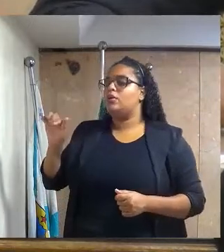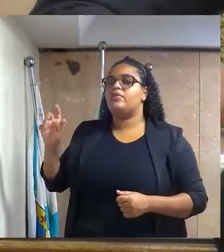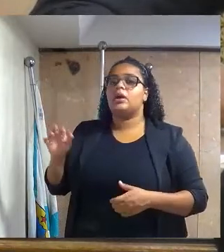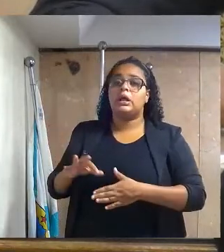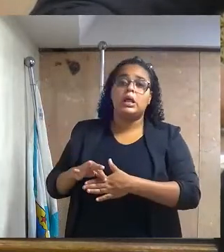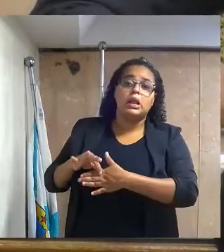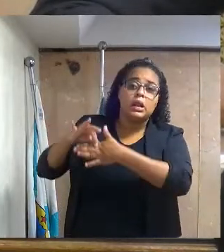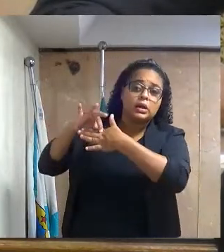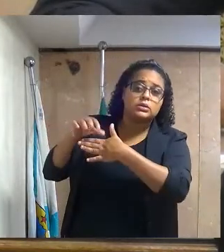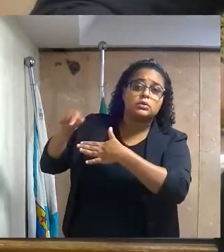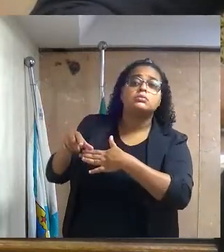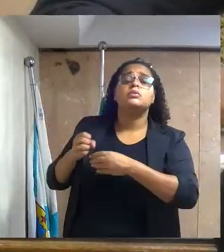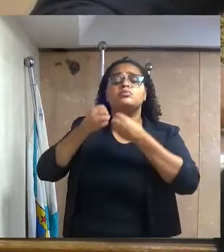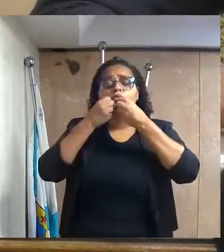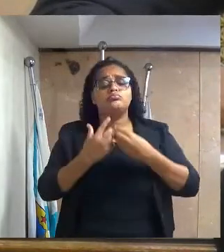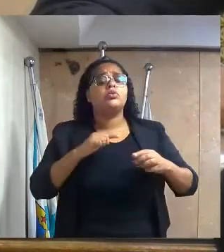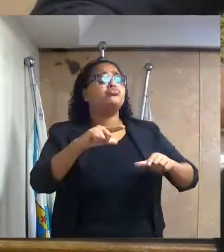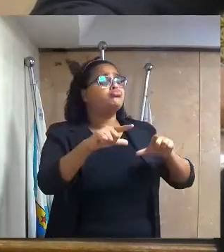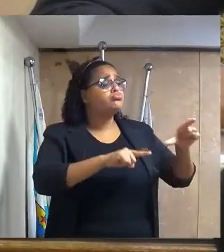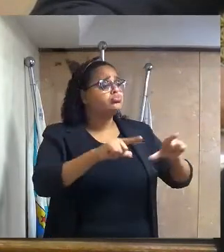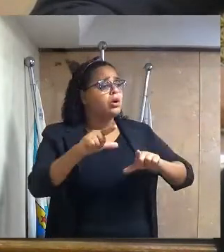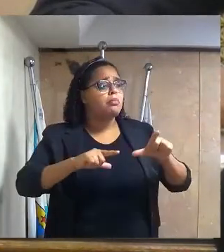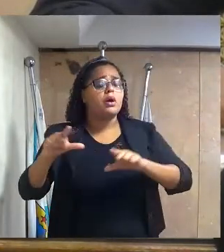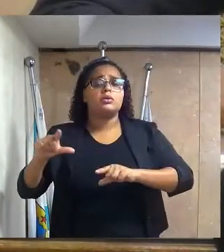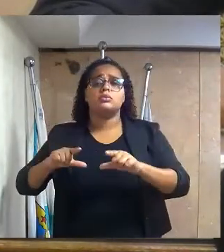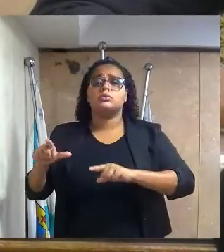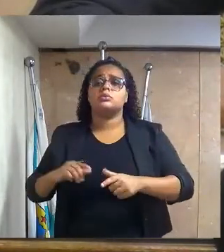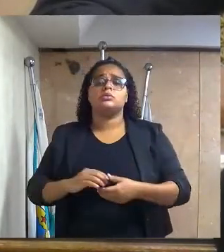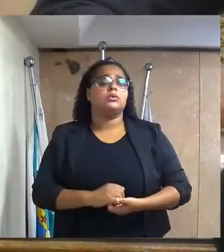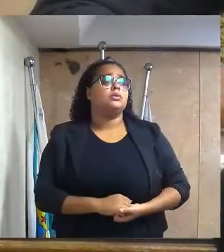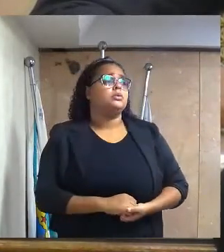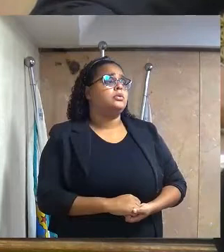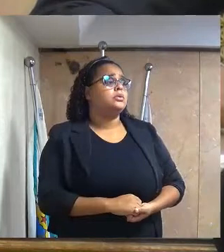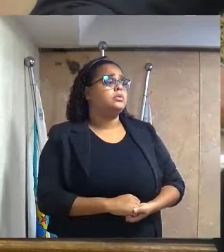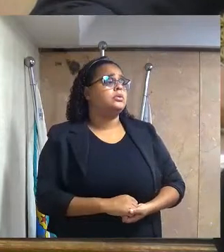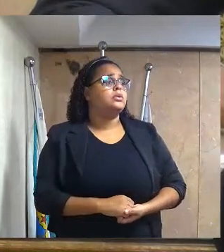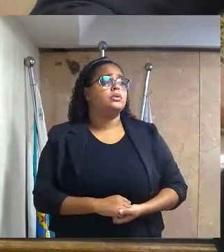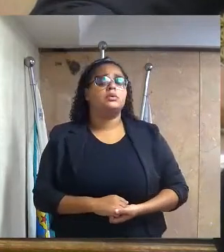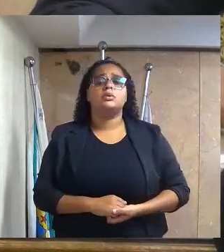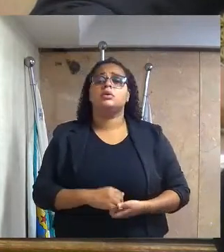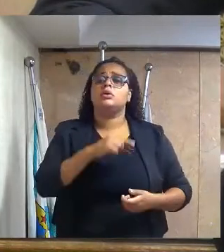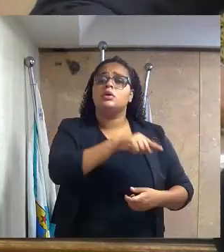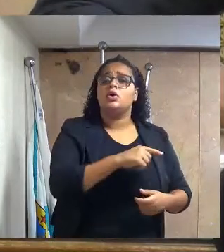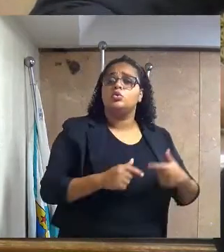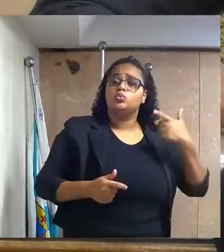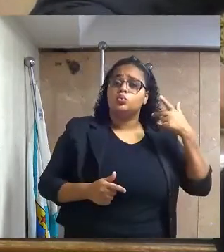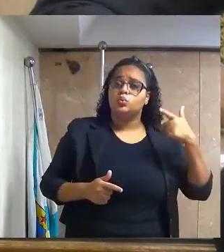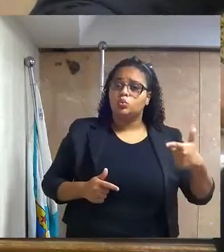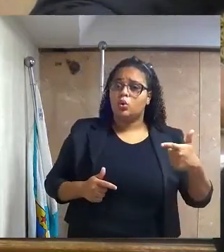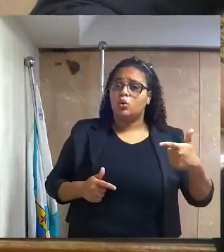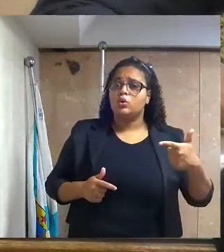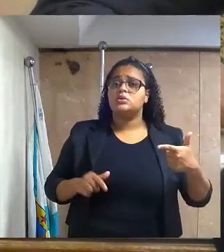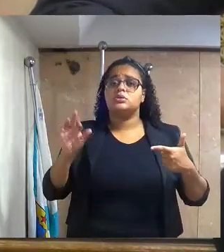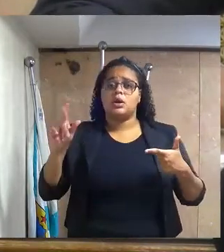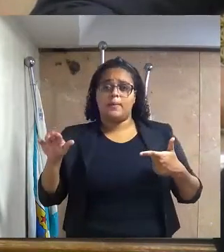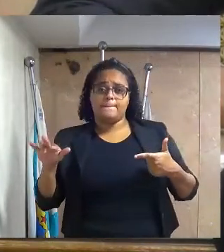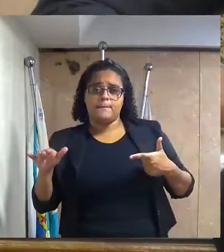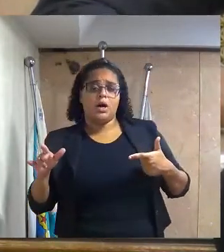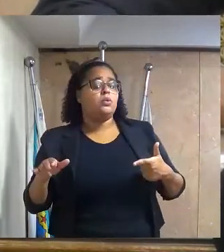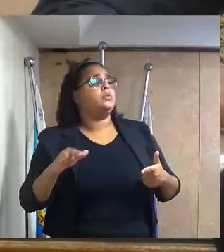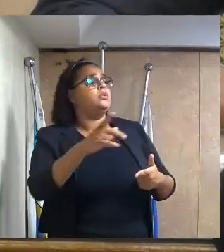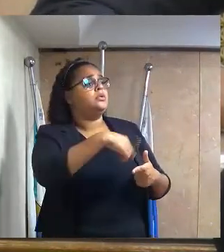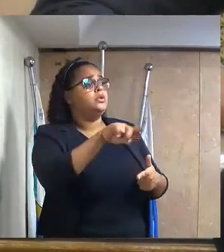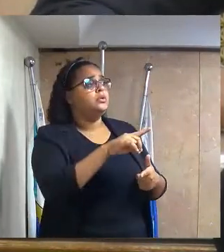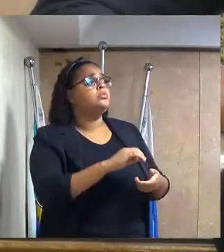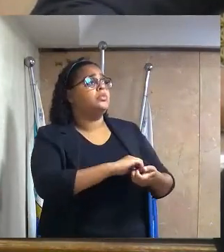comunitária, pelos relevantes serviços prestados aos moradores da comunidade de dois irmãos, por meio de uma atuação